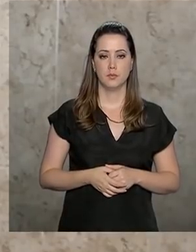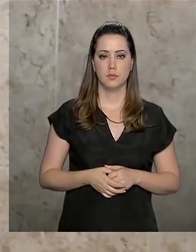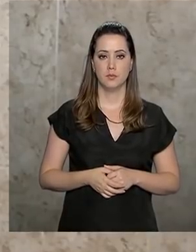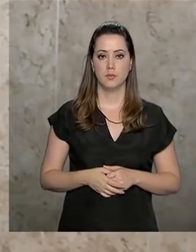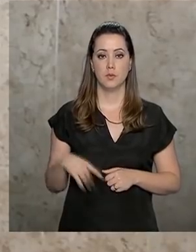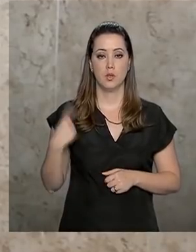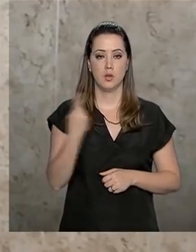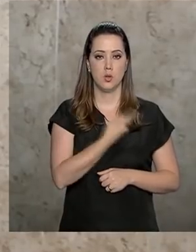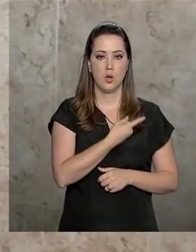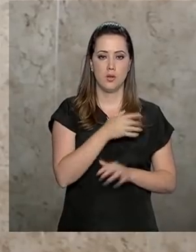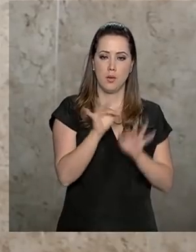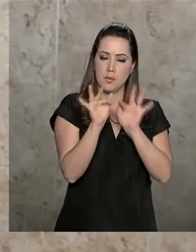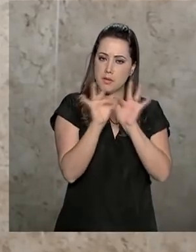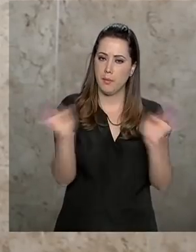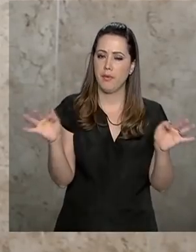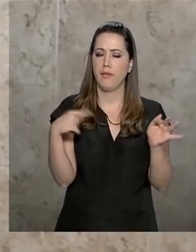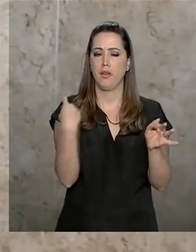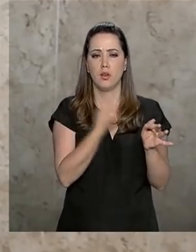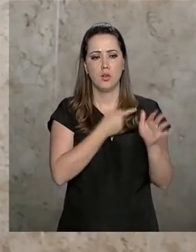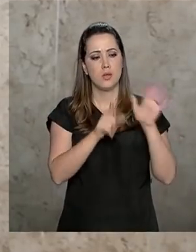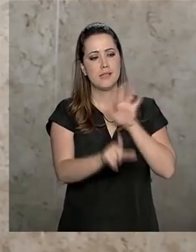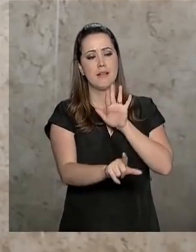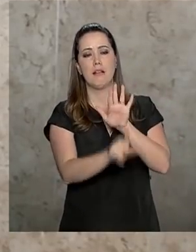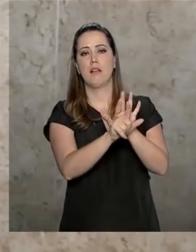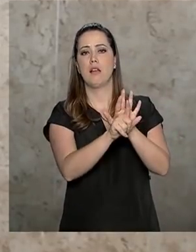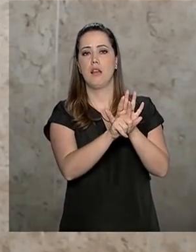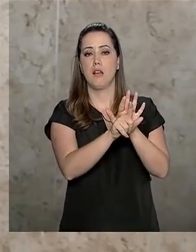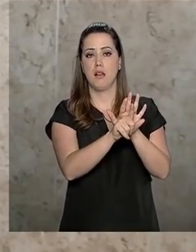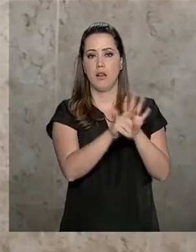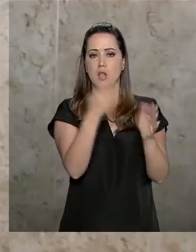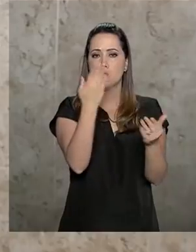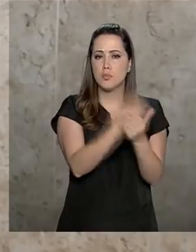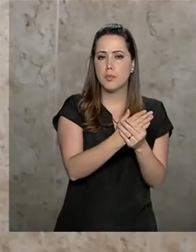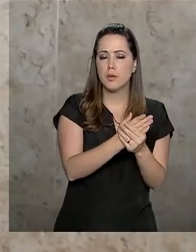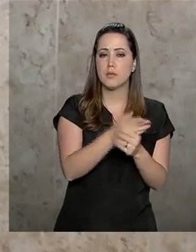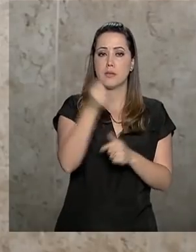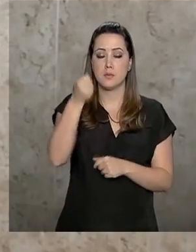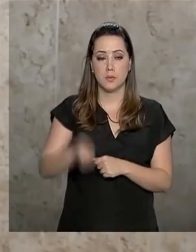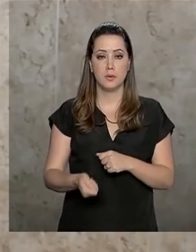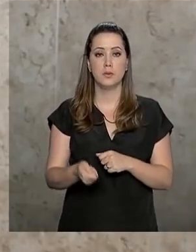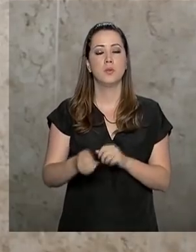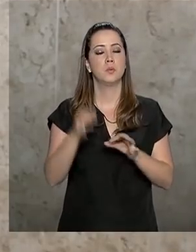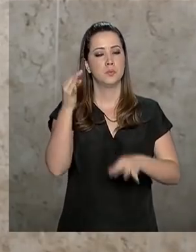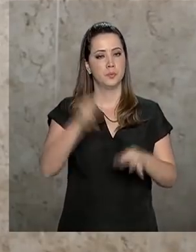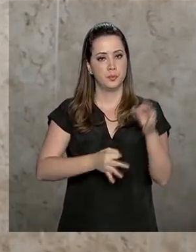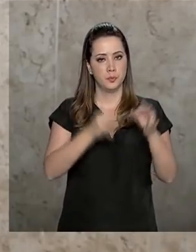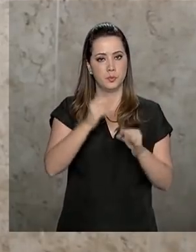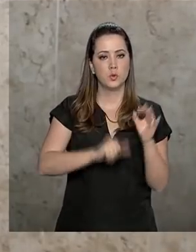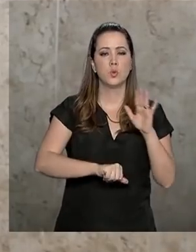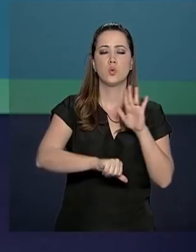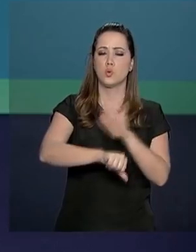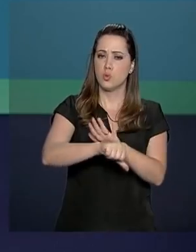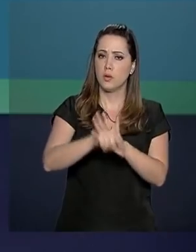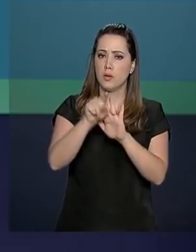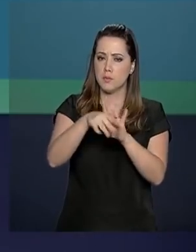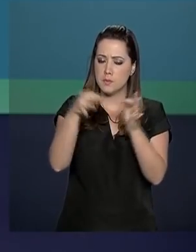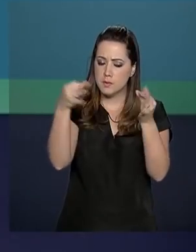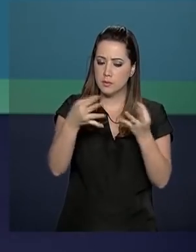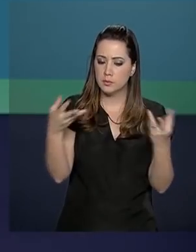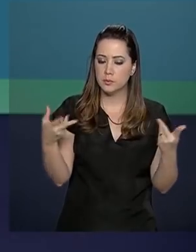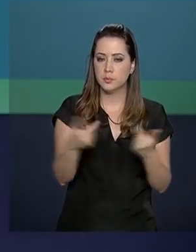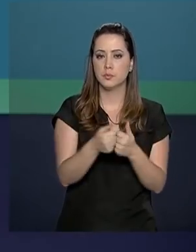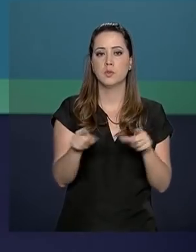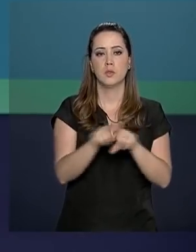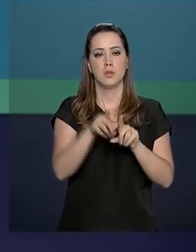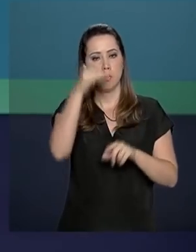Estamos destravando a nossa legislação processual, quando nós temos um sistema de justiça criminal eficaz. E